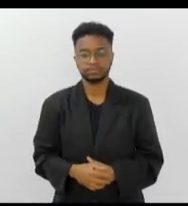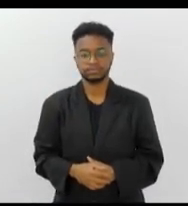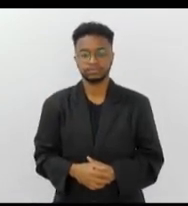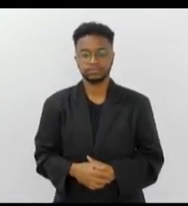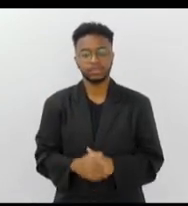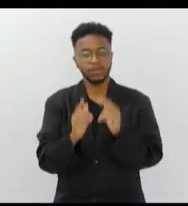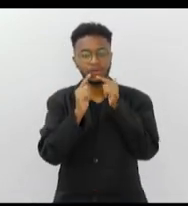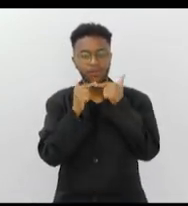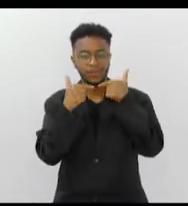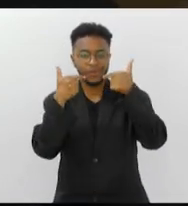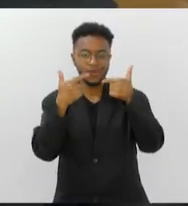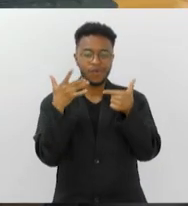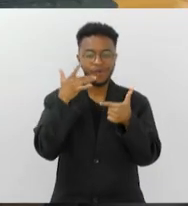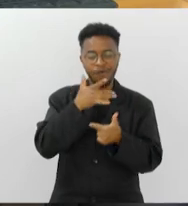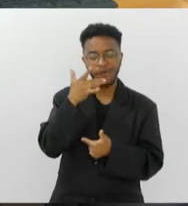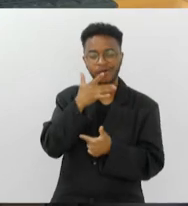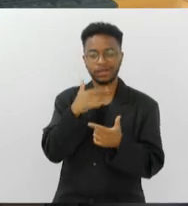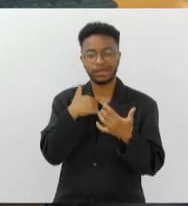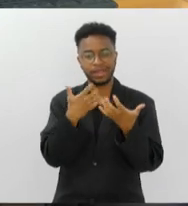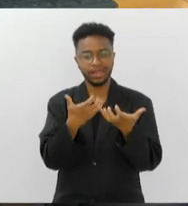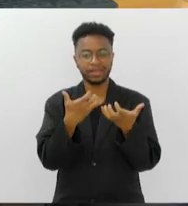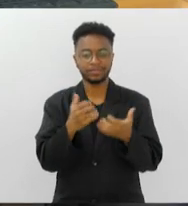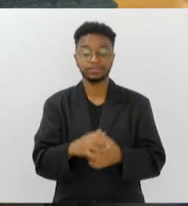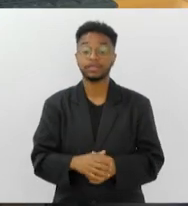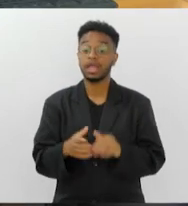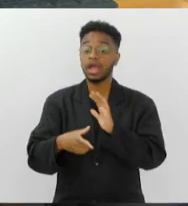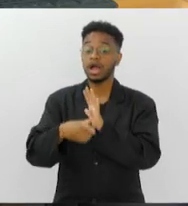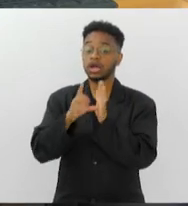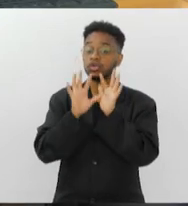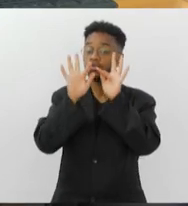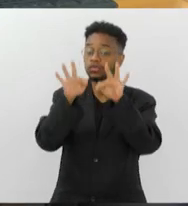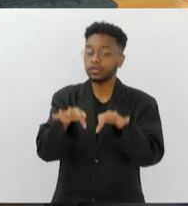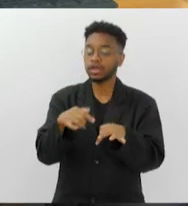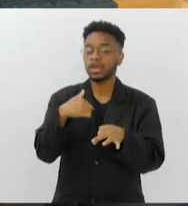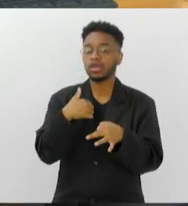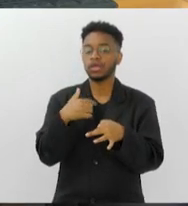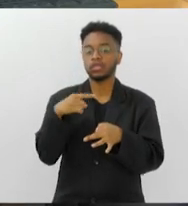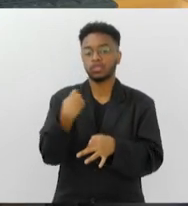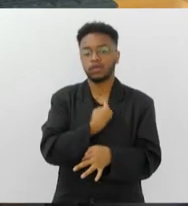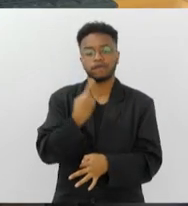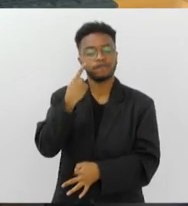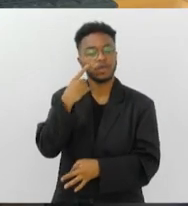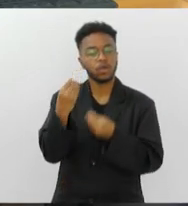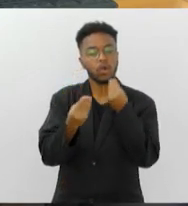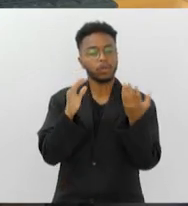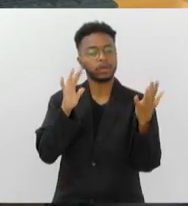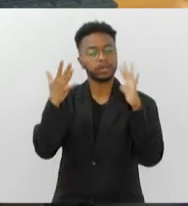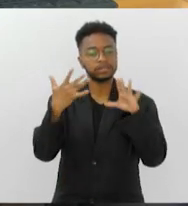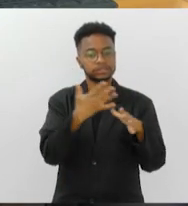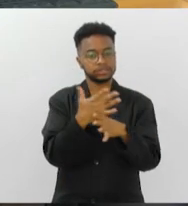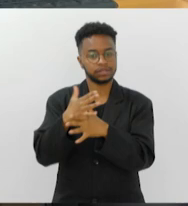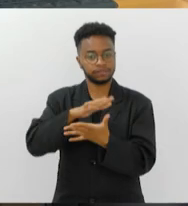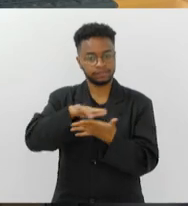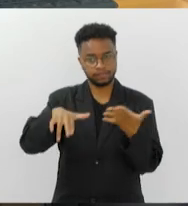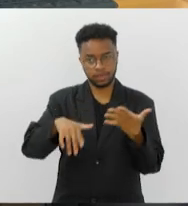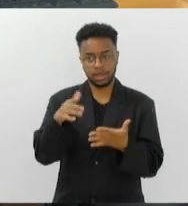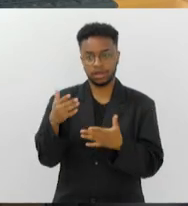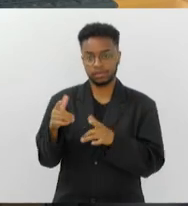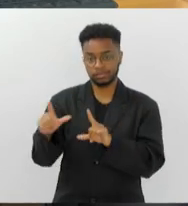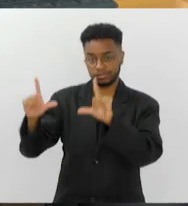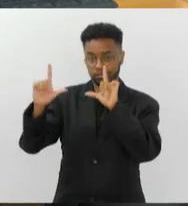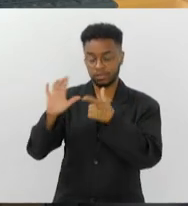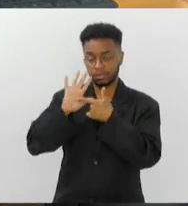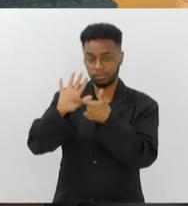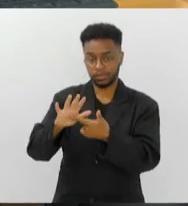gostosa E antes de encerrar, vamos dar uma olhada no tempo em algumas cidades do Estado. Você vê aqui na